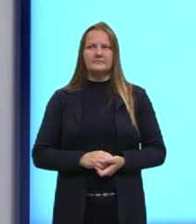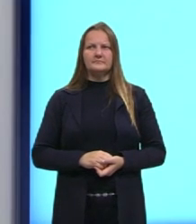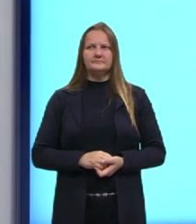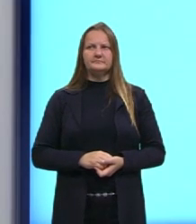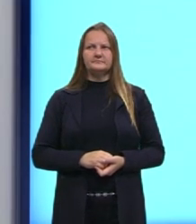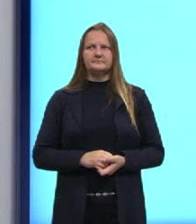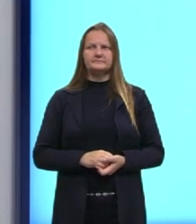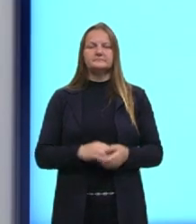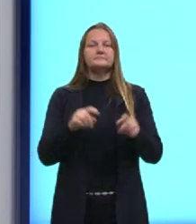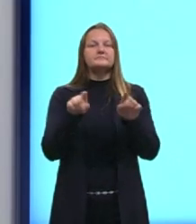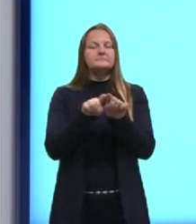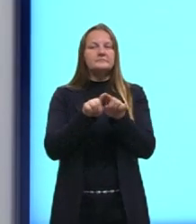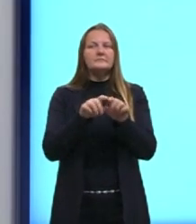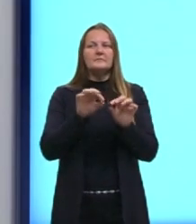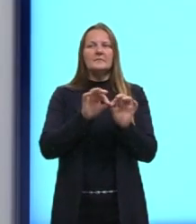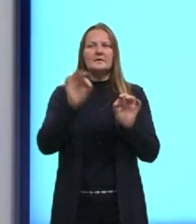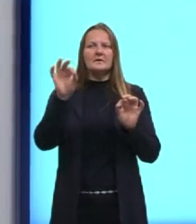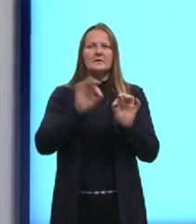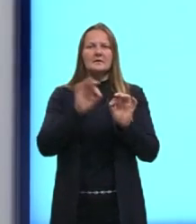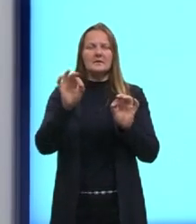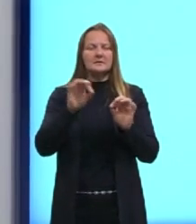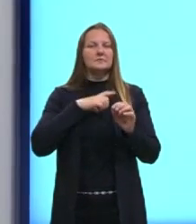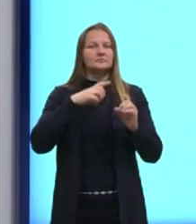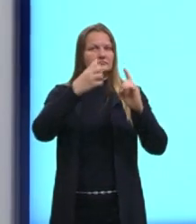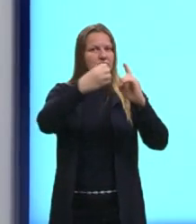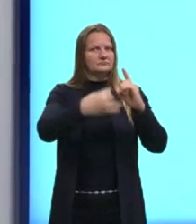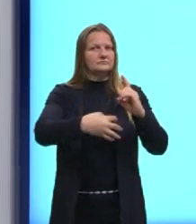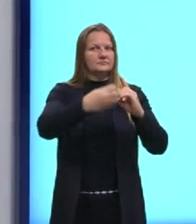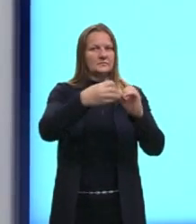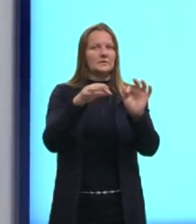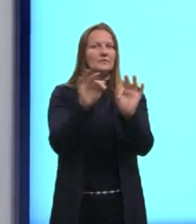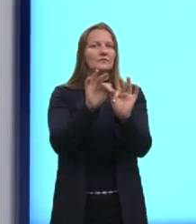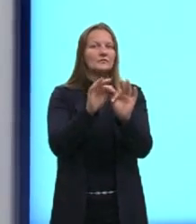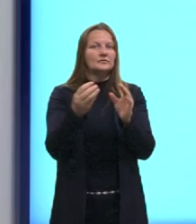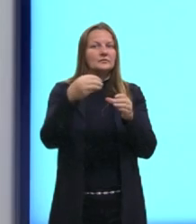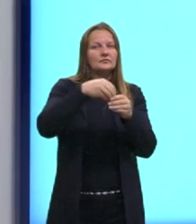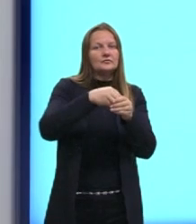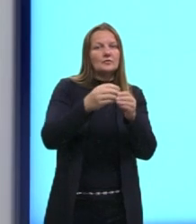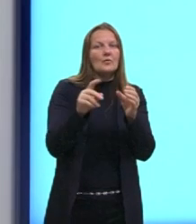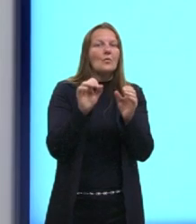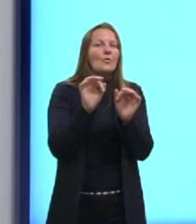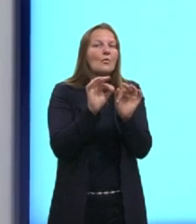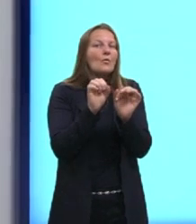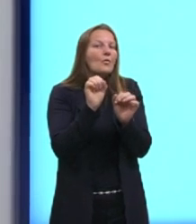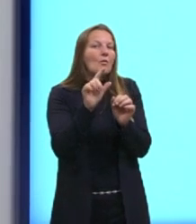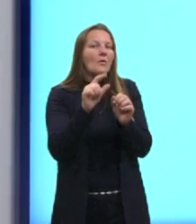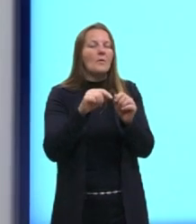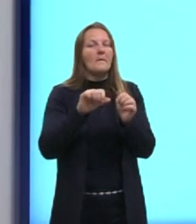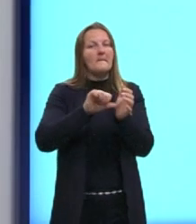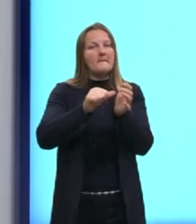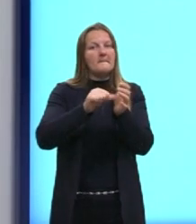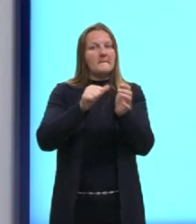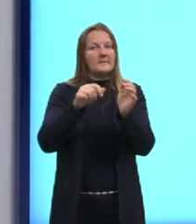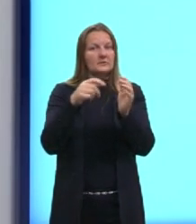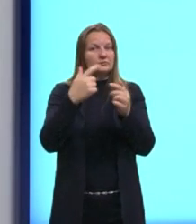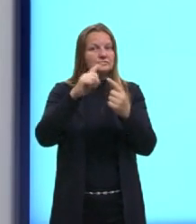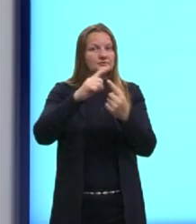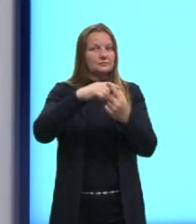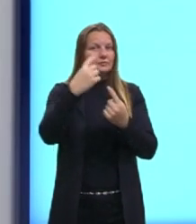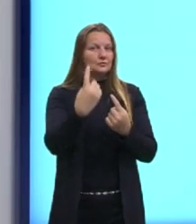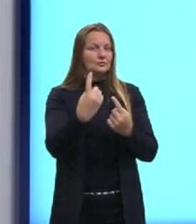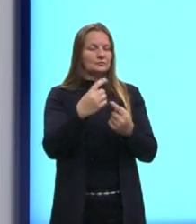As retas, elas são definidas pelas funções afim, as funções de primeiro grau. Elas são